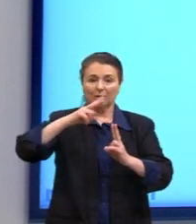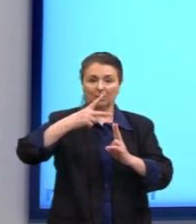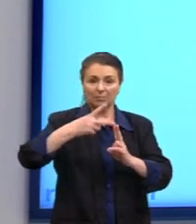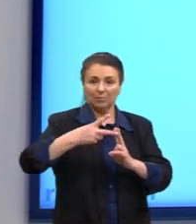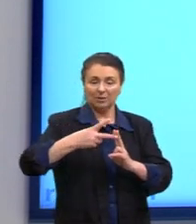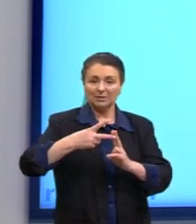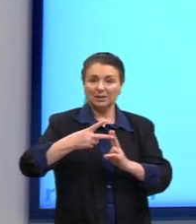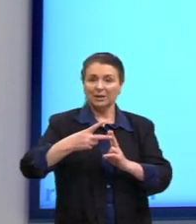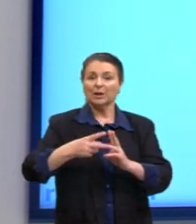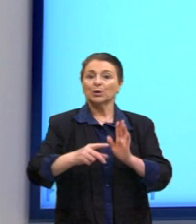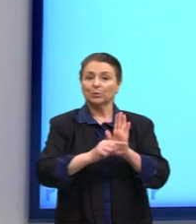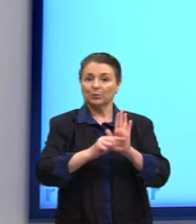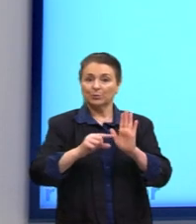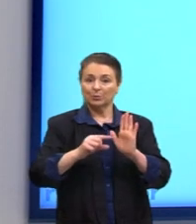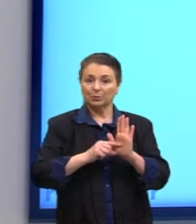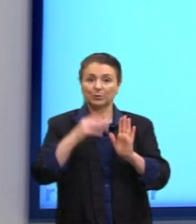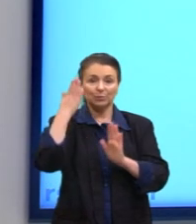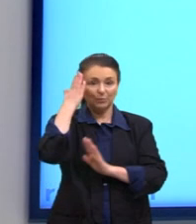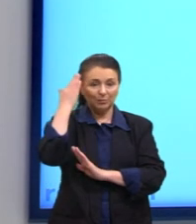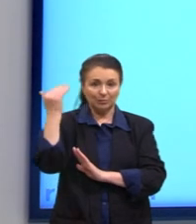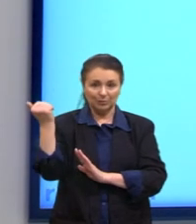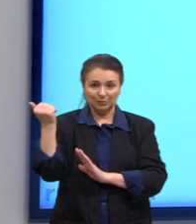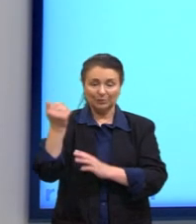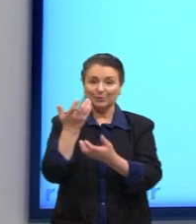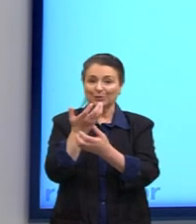Galileu foi comprovada no vácuo, né.